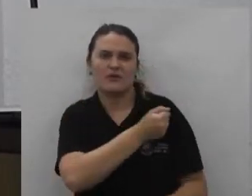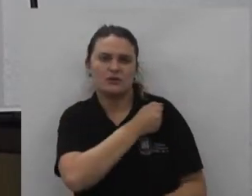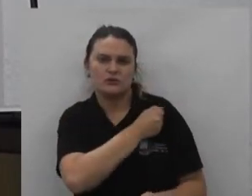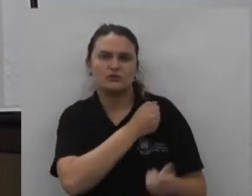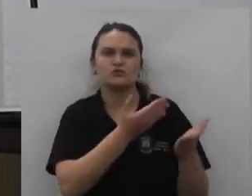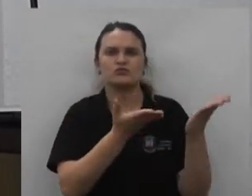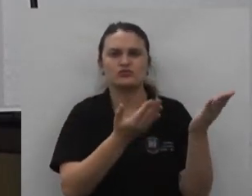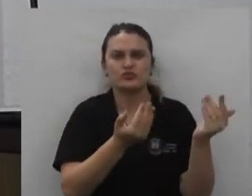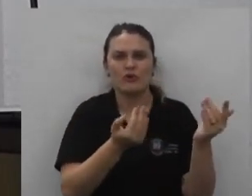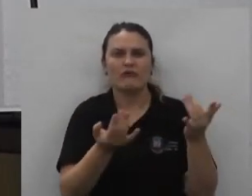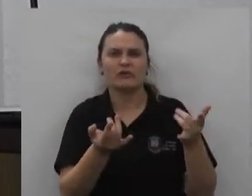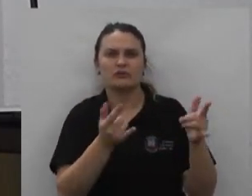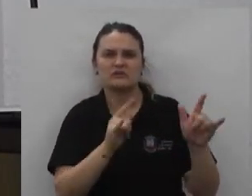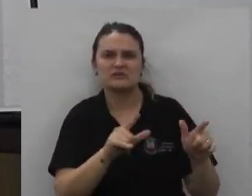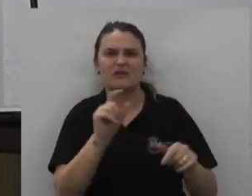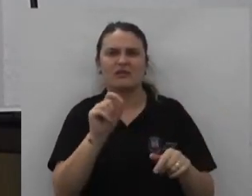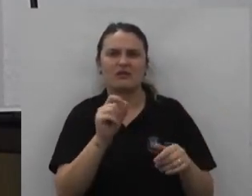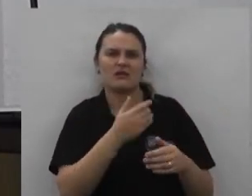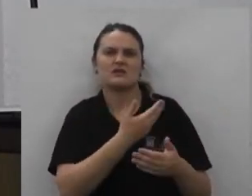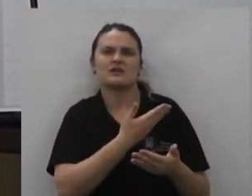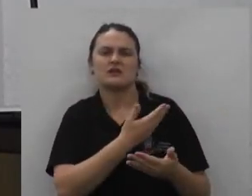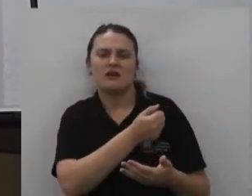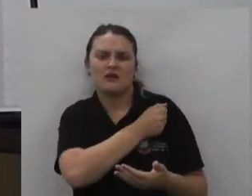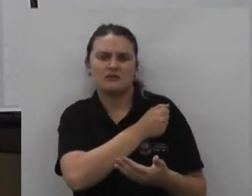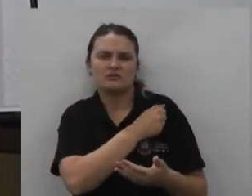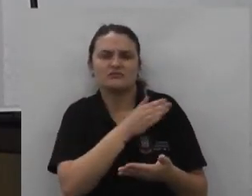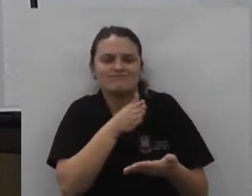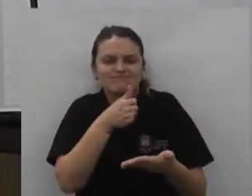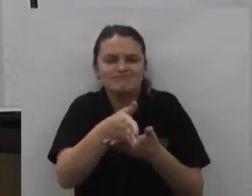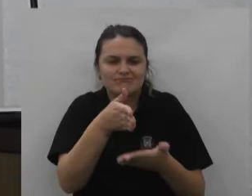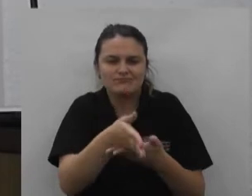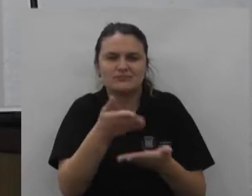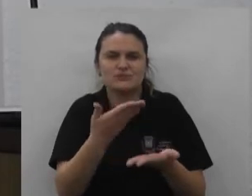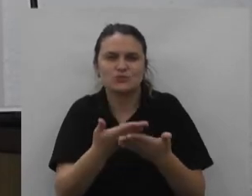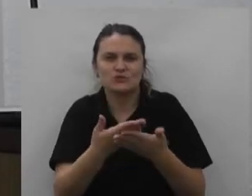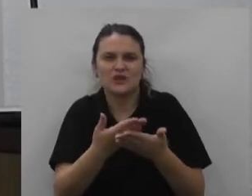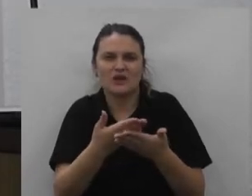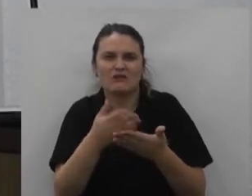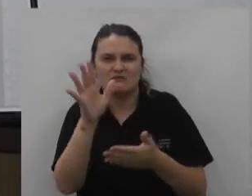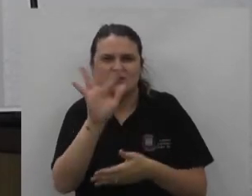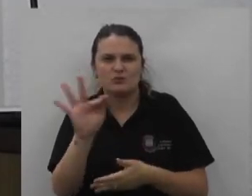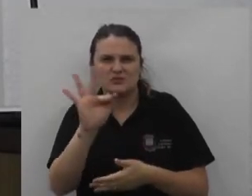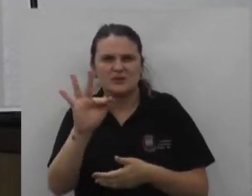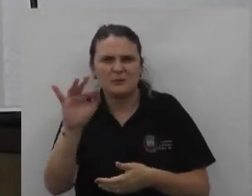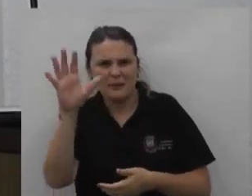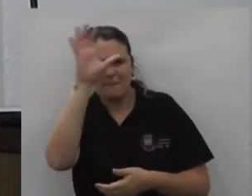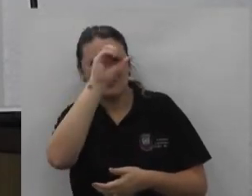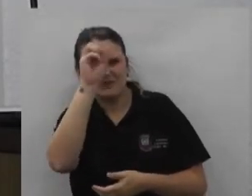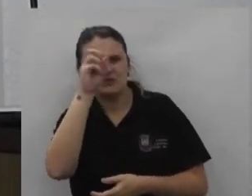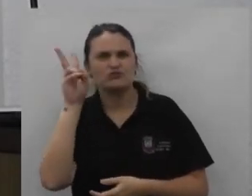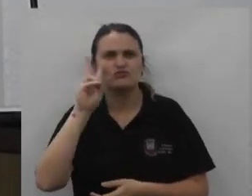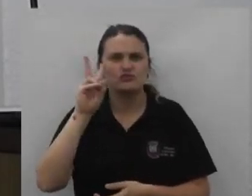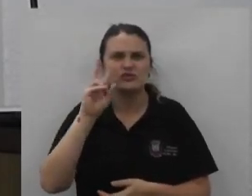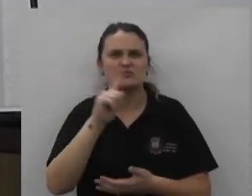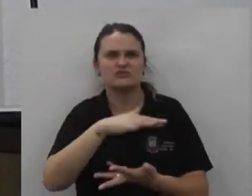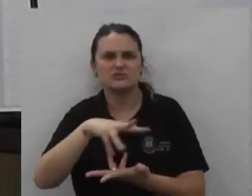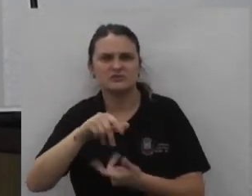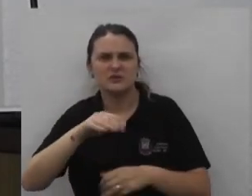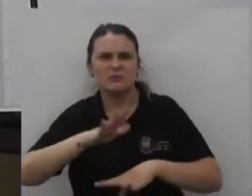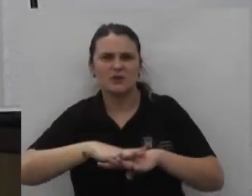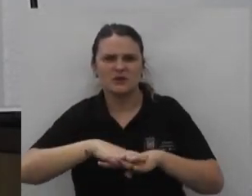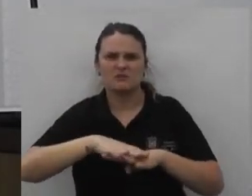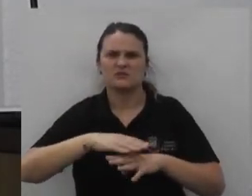alunos os jovens os adolescentes os estudantes os acadêmicos vão lá para dentro para aprender história geografia